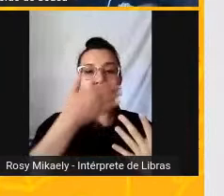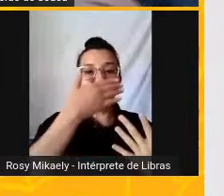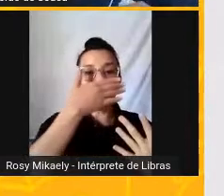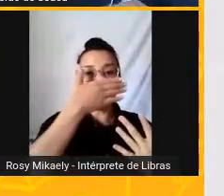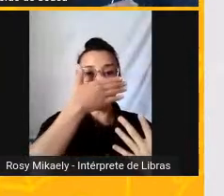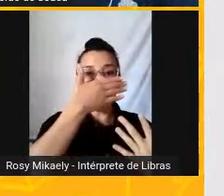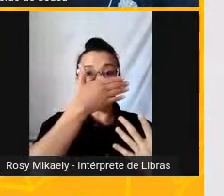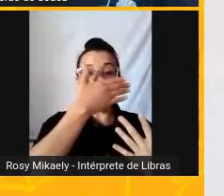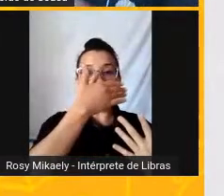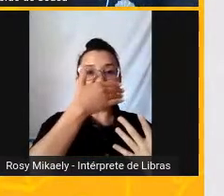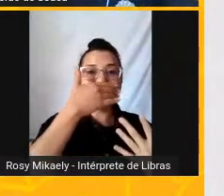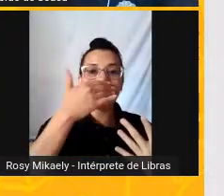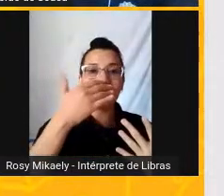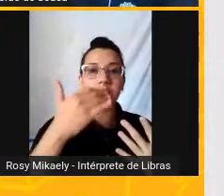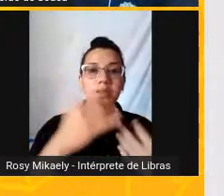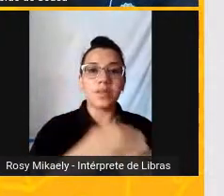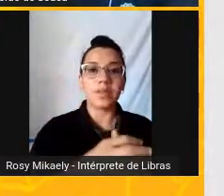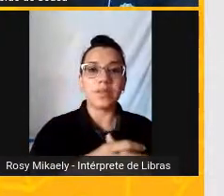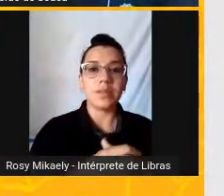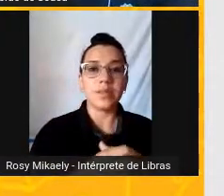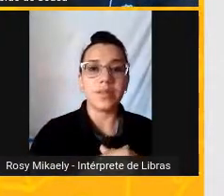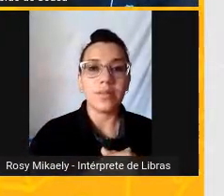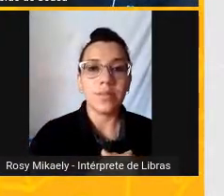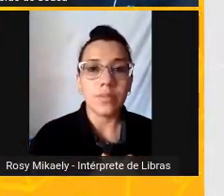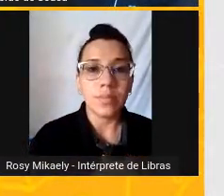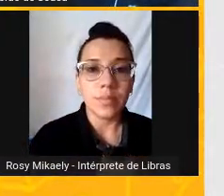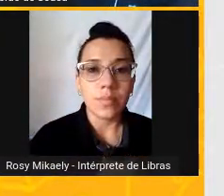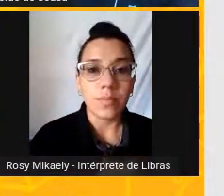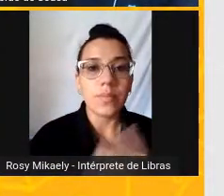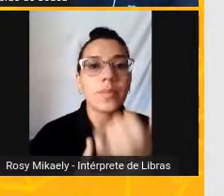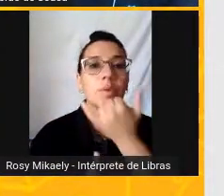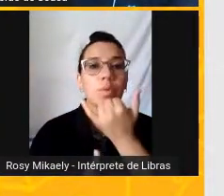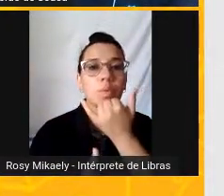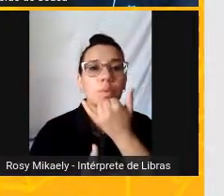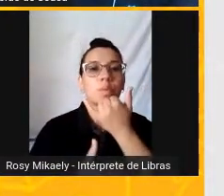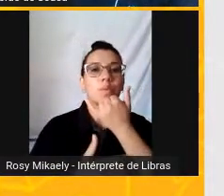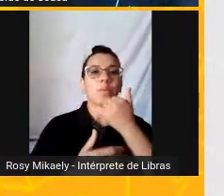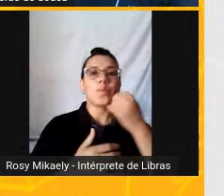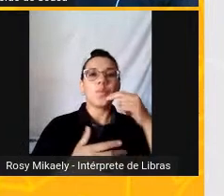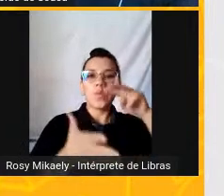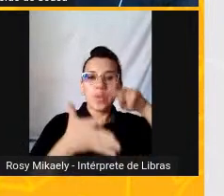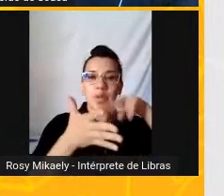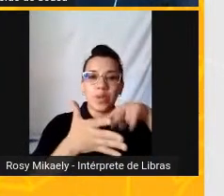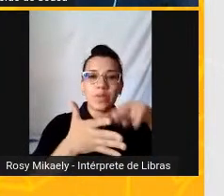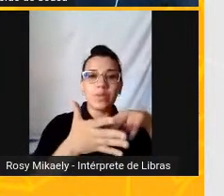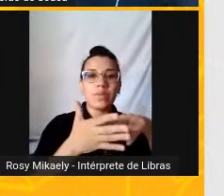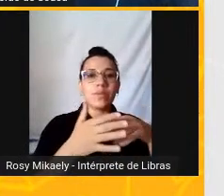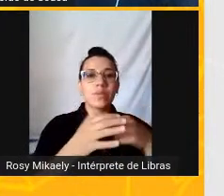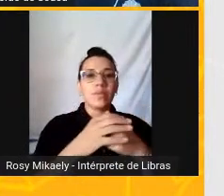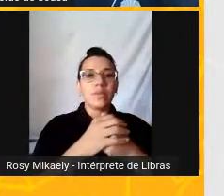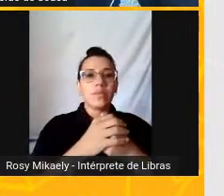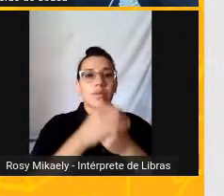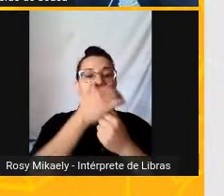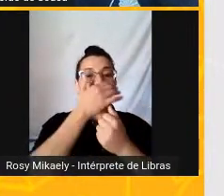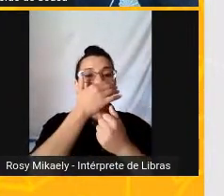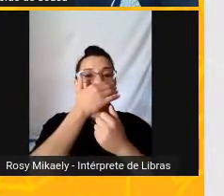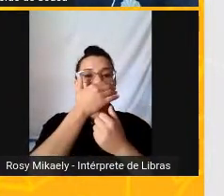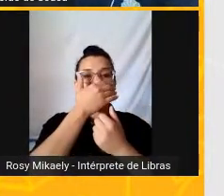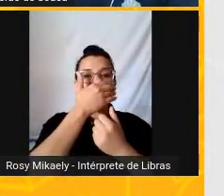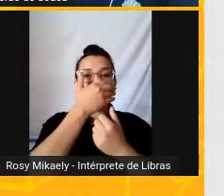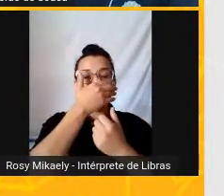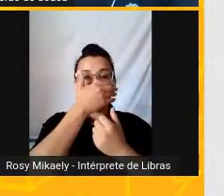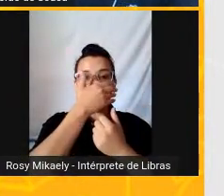quando eu falei, desculpa aí, porque eu li aqui um comentário aí. Quando eu falei anteriormente, a função poética, ela